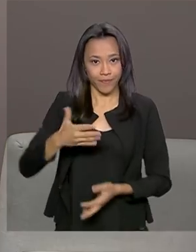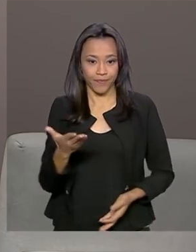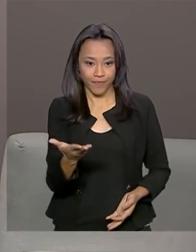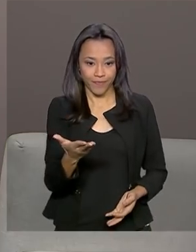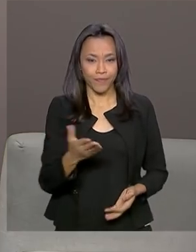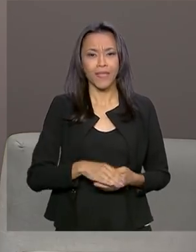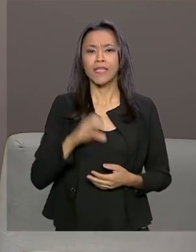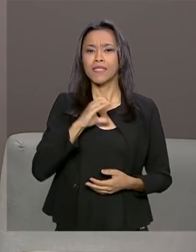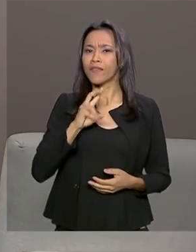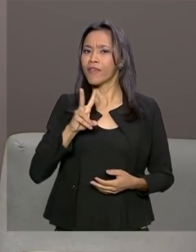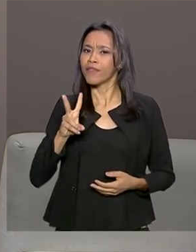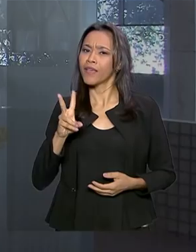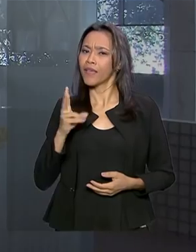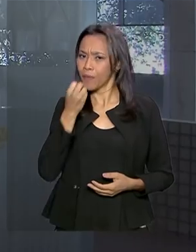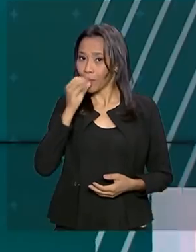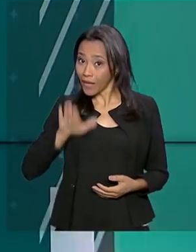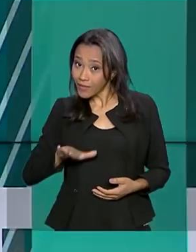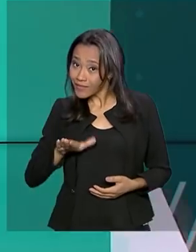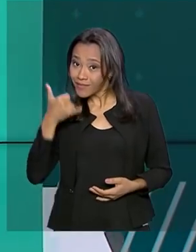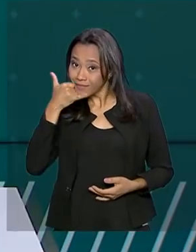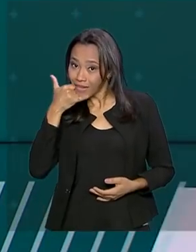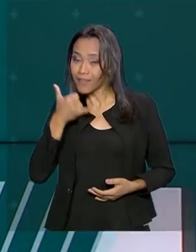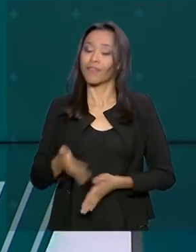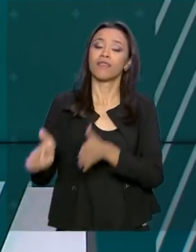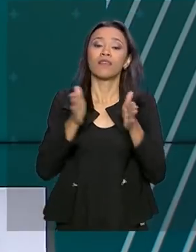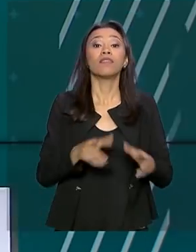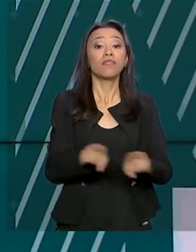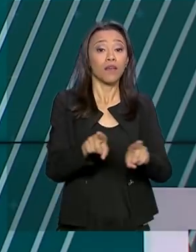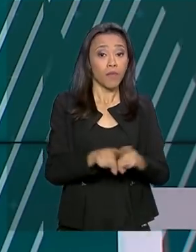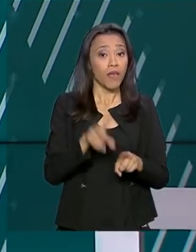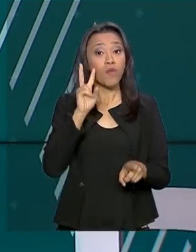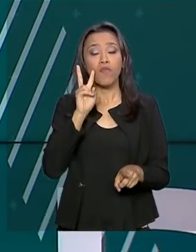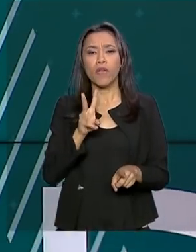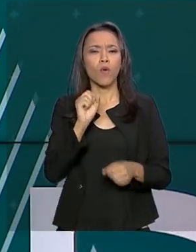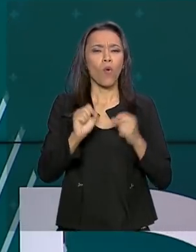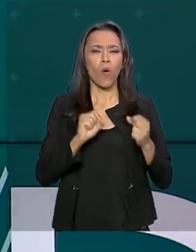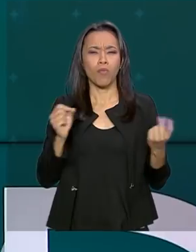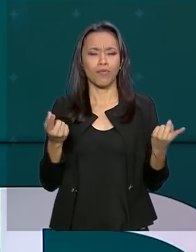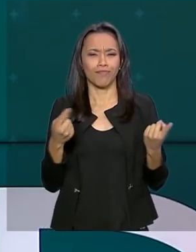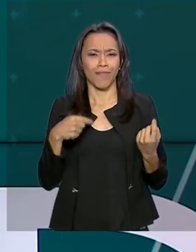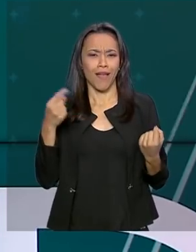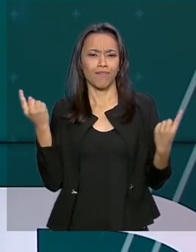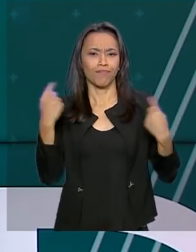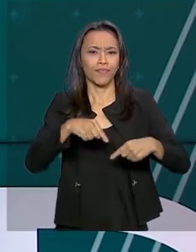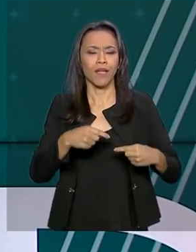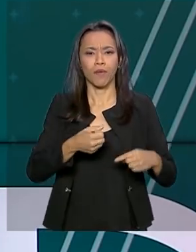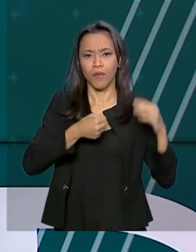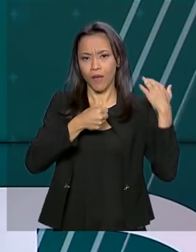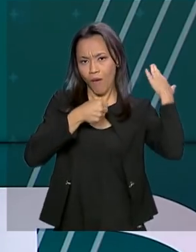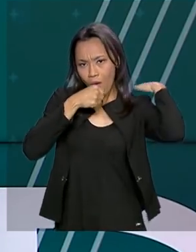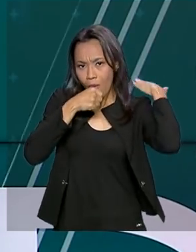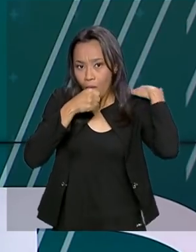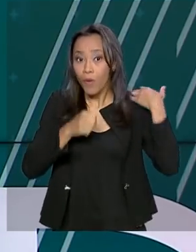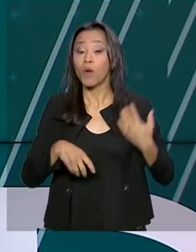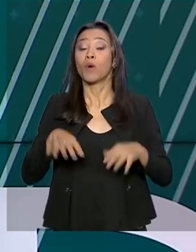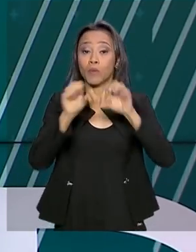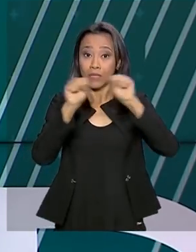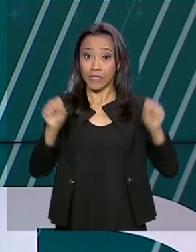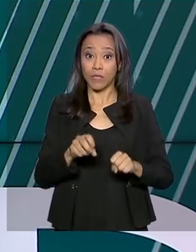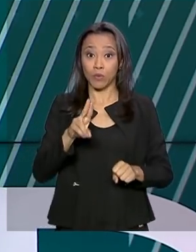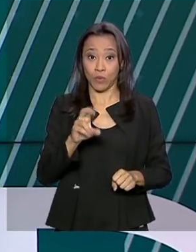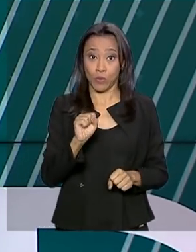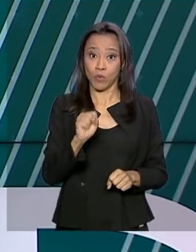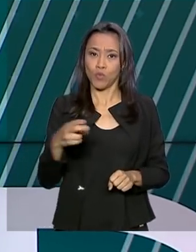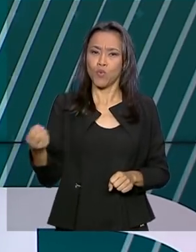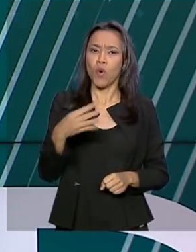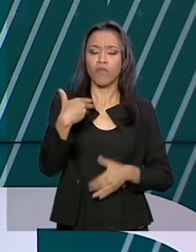Se viver, boa tarde. E veja também Combate à Tuberculose. Sistema Único de Saúde vai oferecer um novo tratamento para